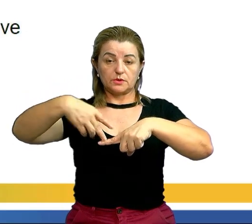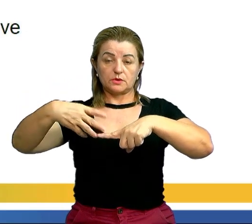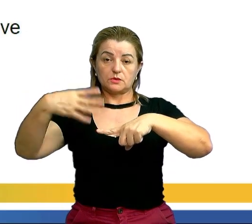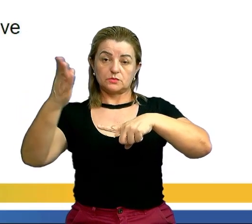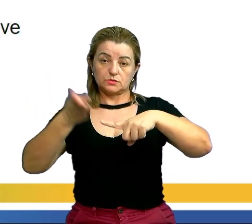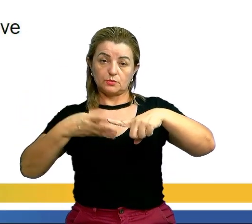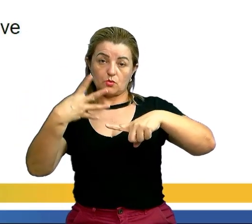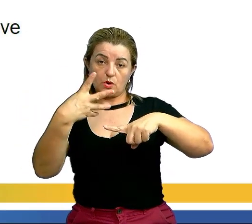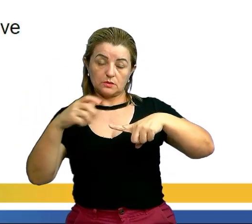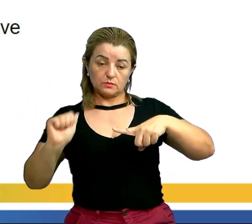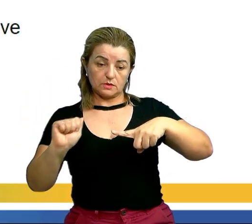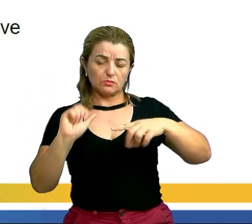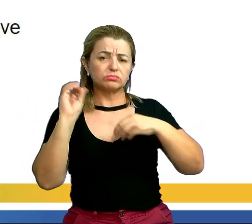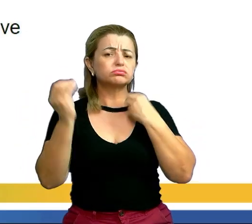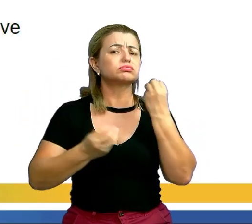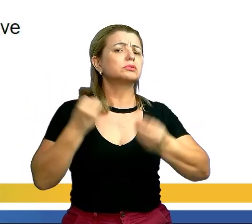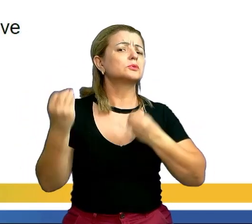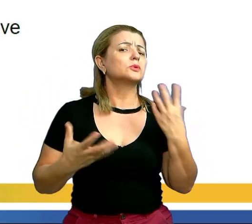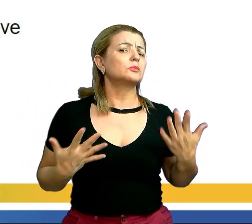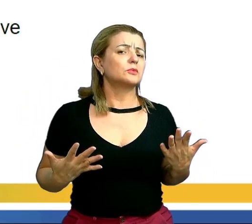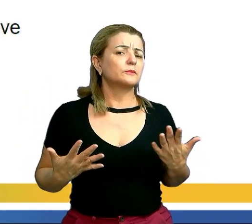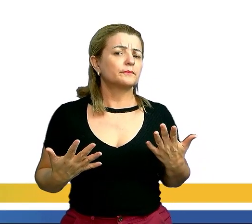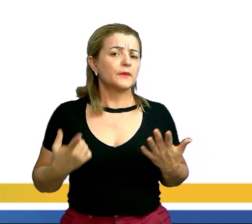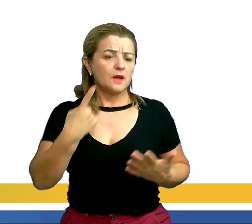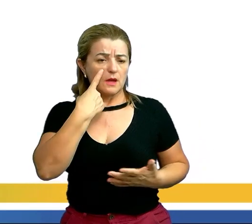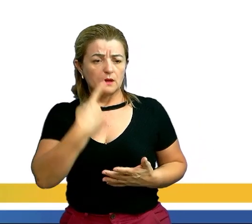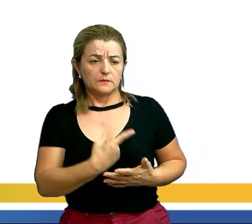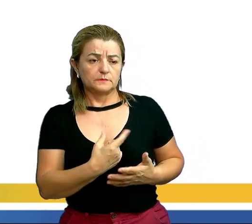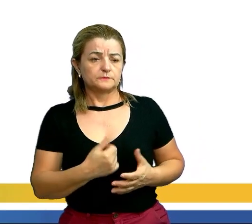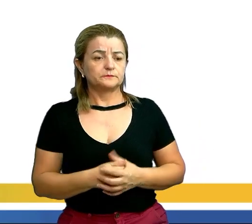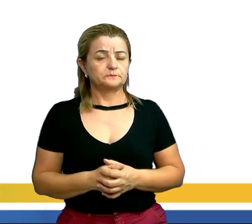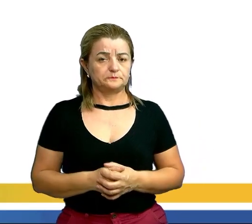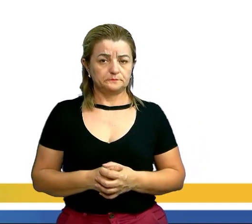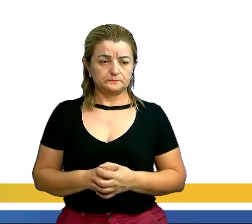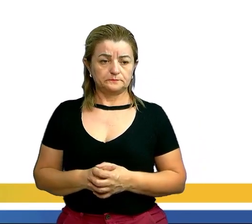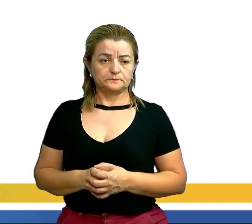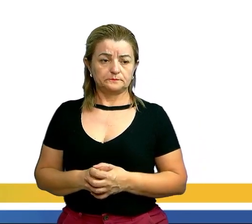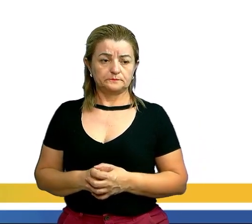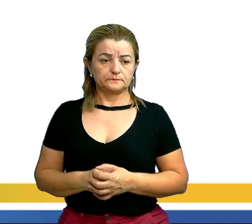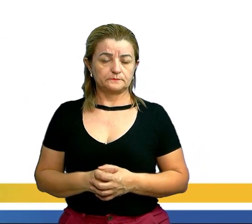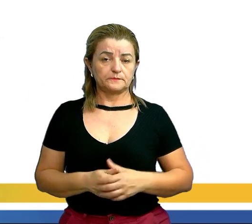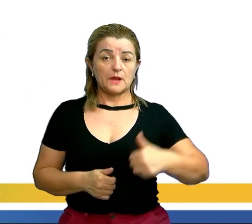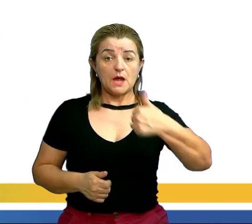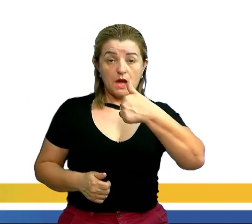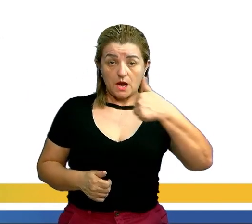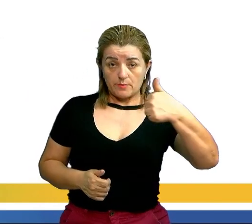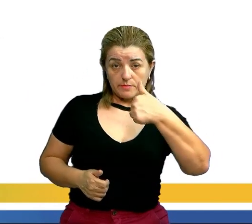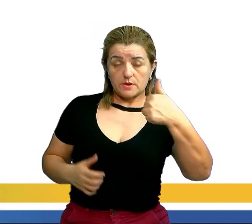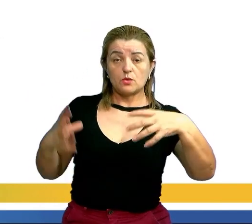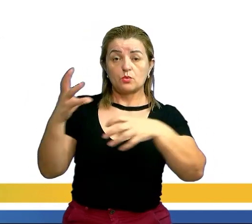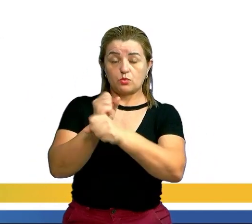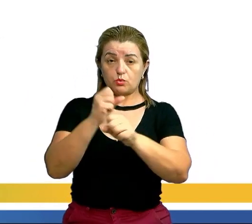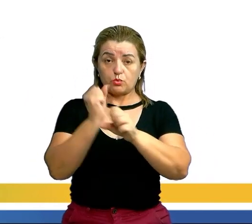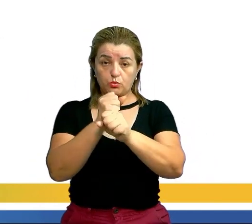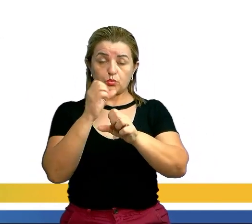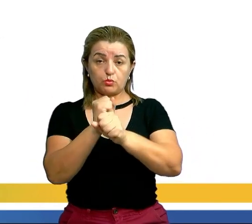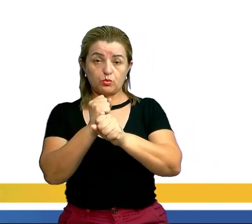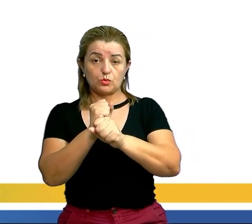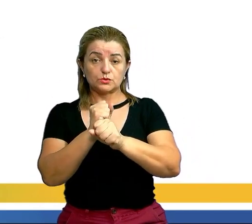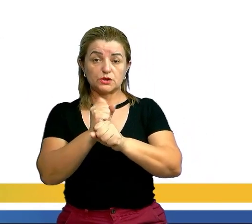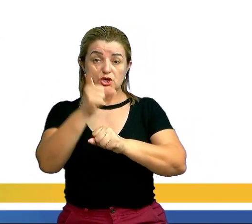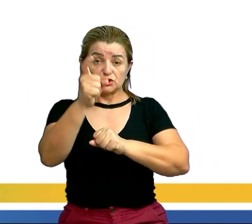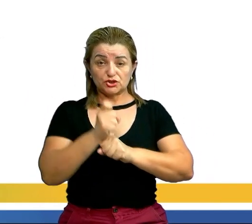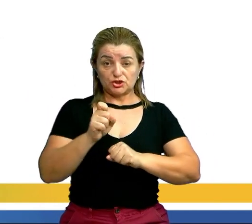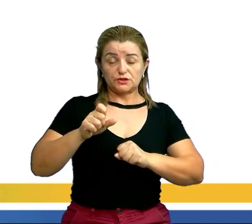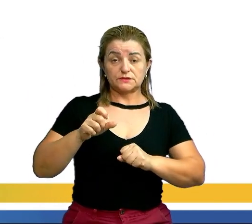de XV. Como é que é isso, professor? Nesse caso aqui. A primeira coisa a calcular é o cálculo de XV.